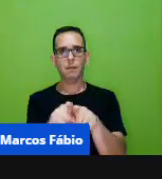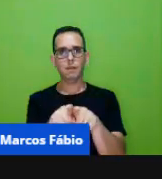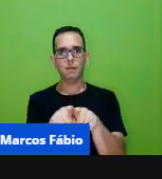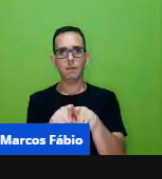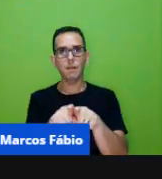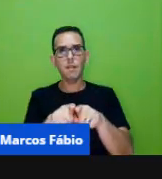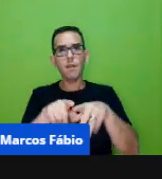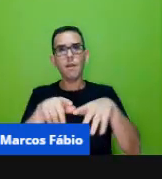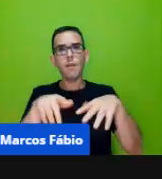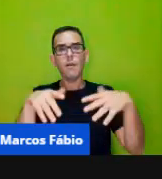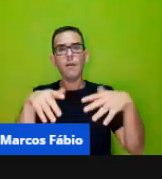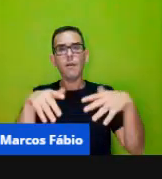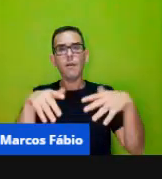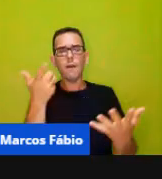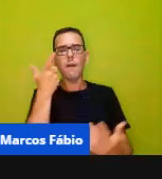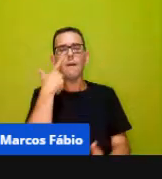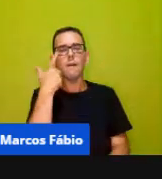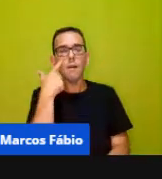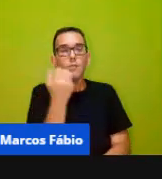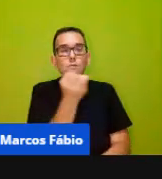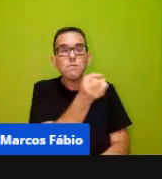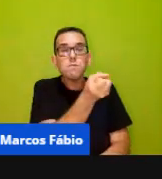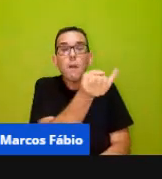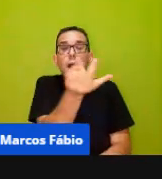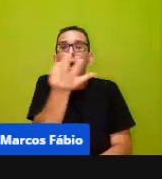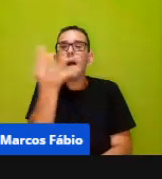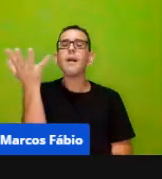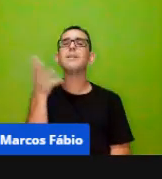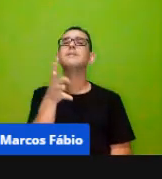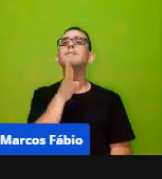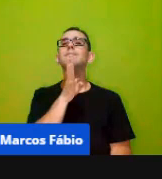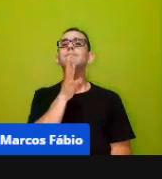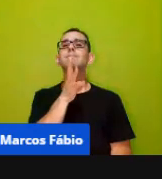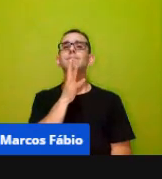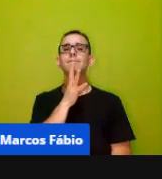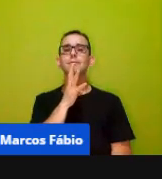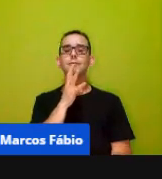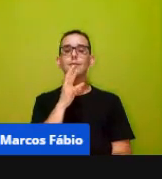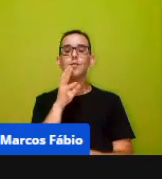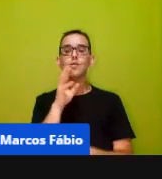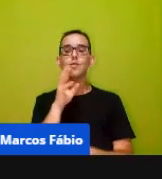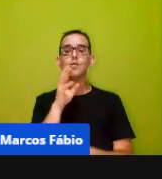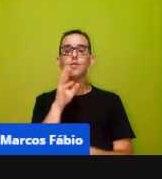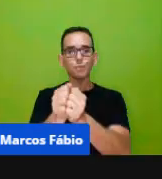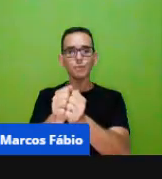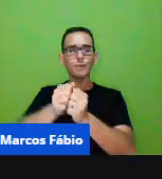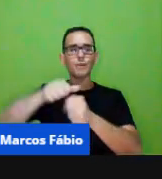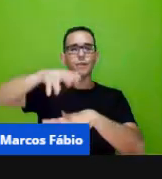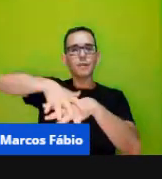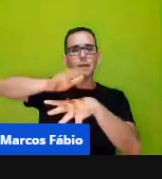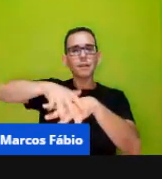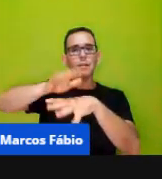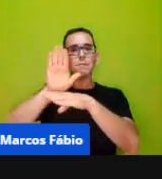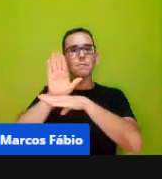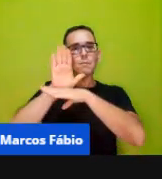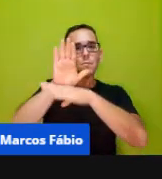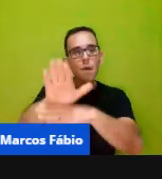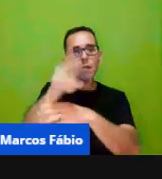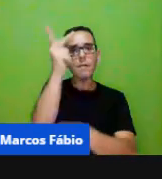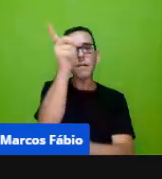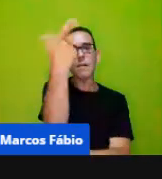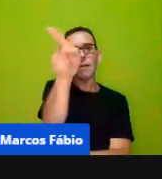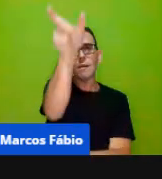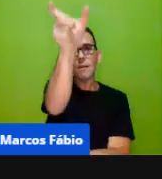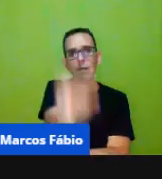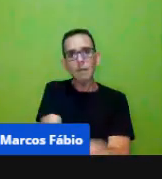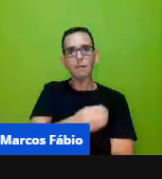quantos conhecimentos, né, o trabalho com a matemática pode proporcionar na vida da criança,